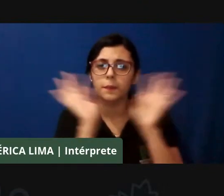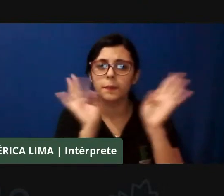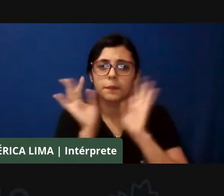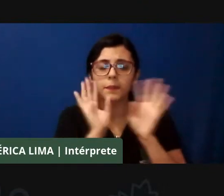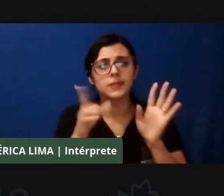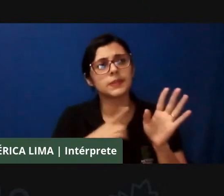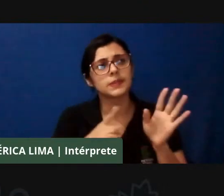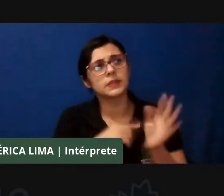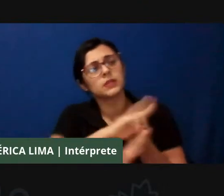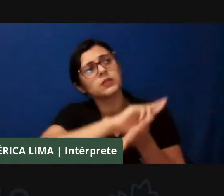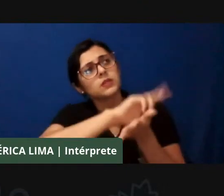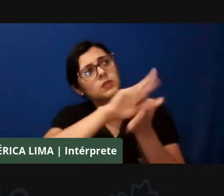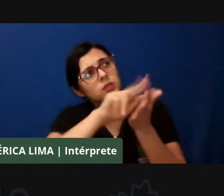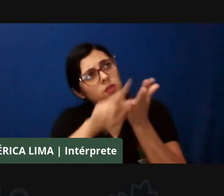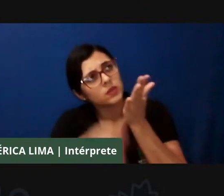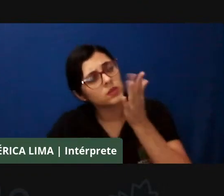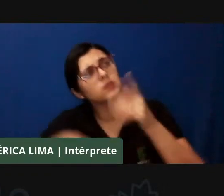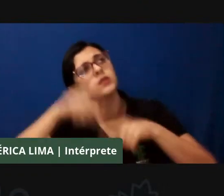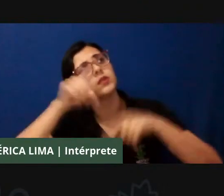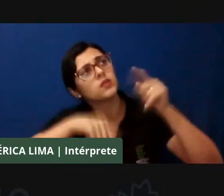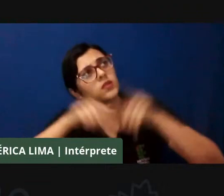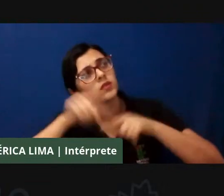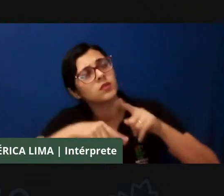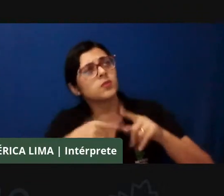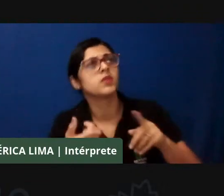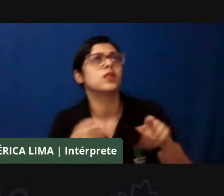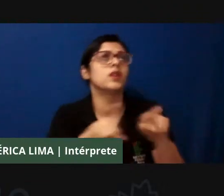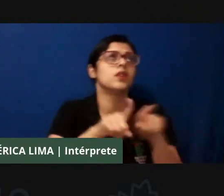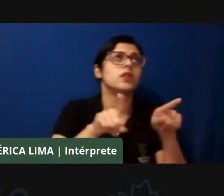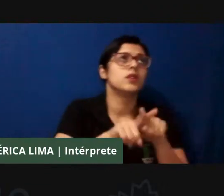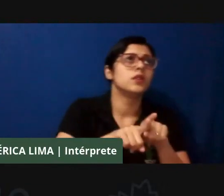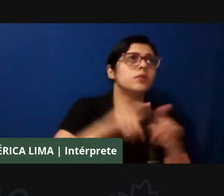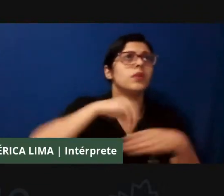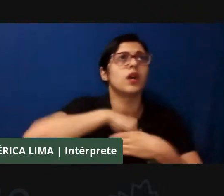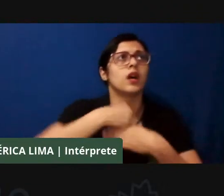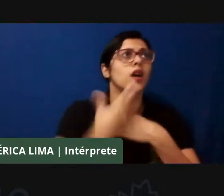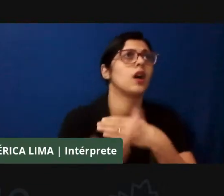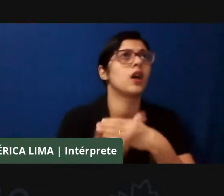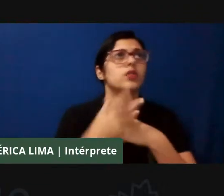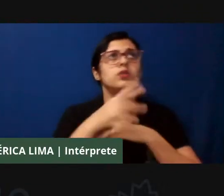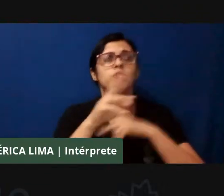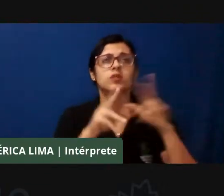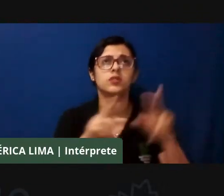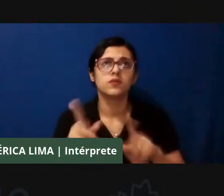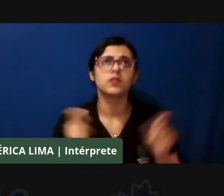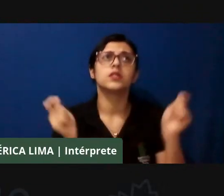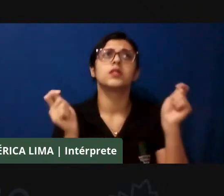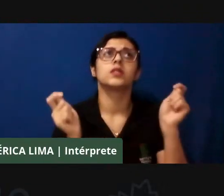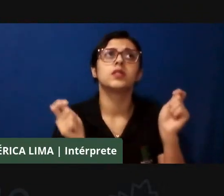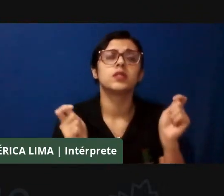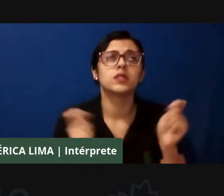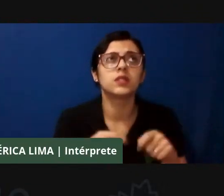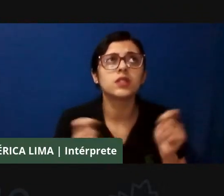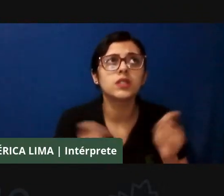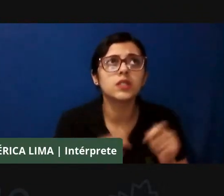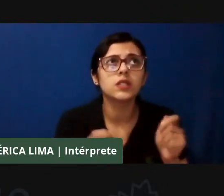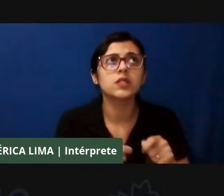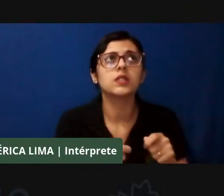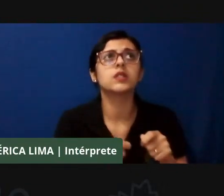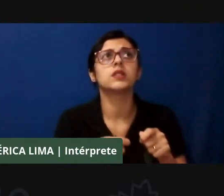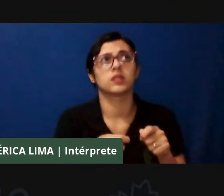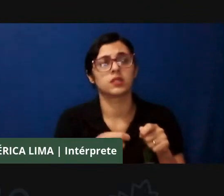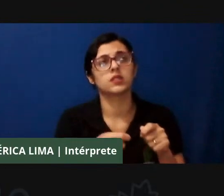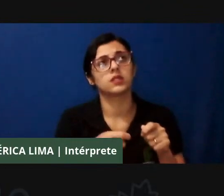ferramentas, outras ações que não estão diretamente ligadas a uma política pública,